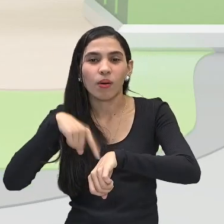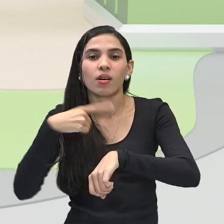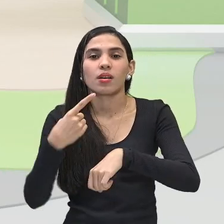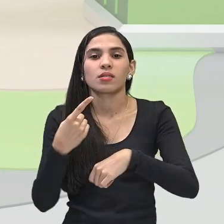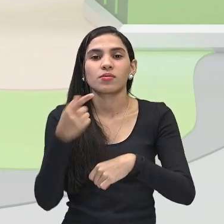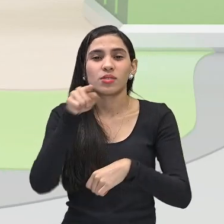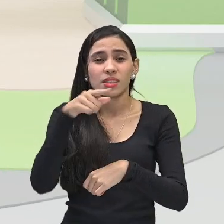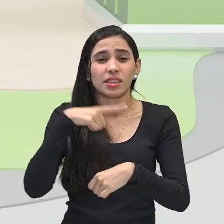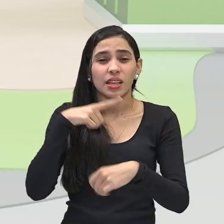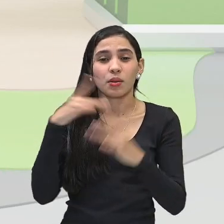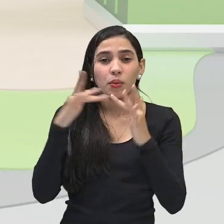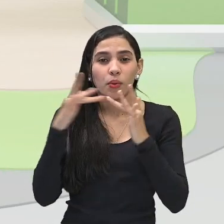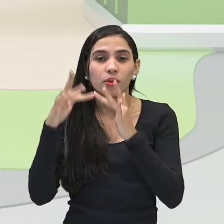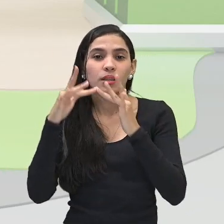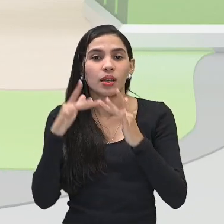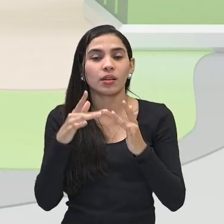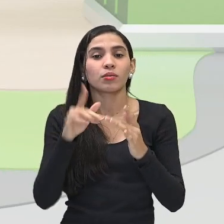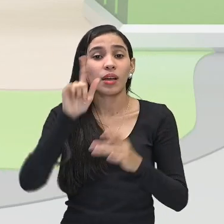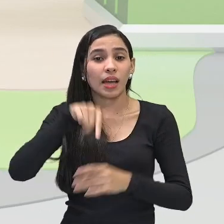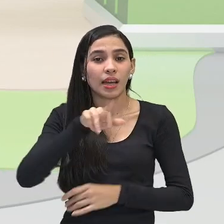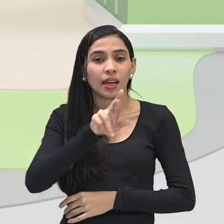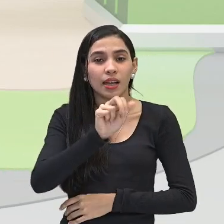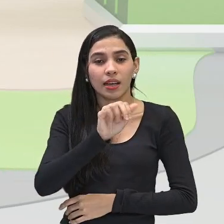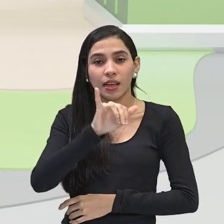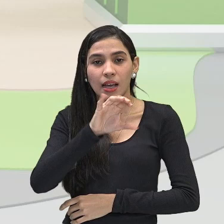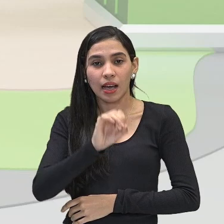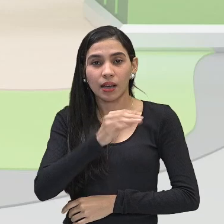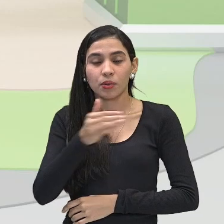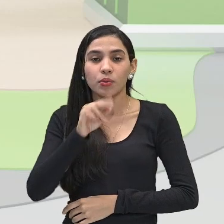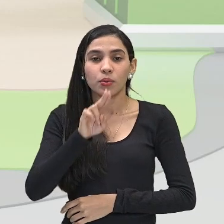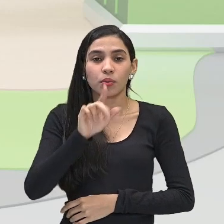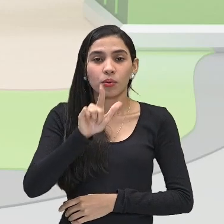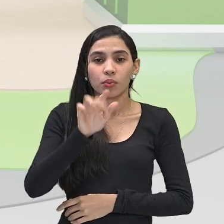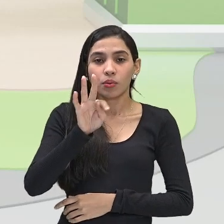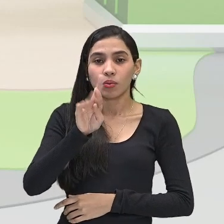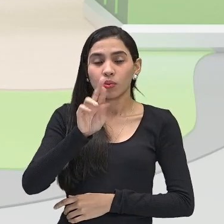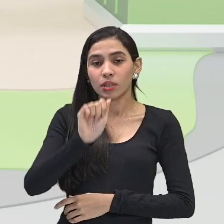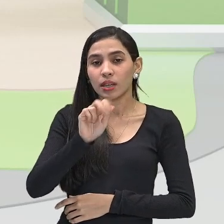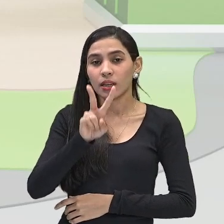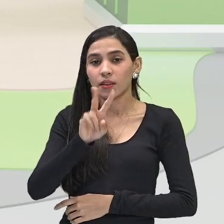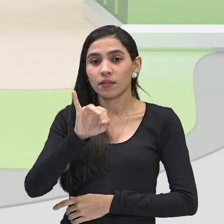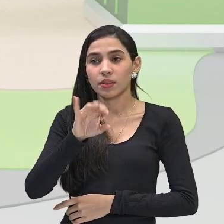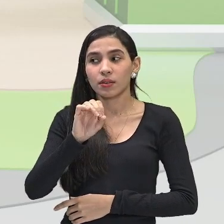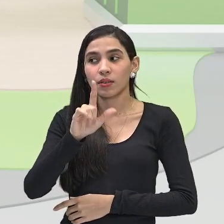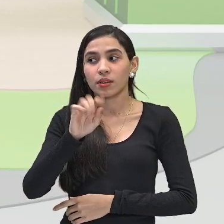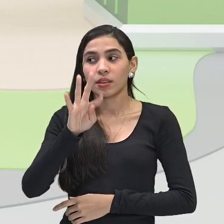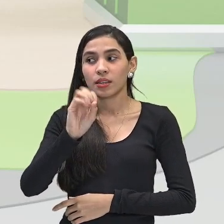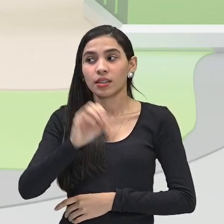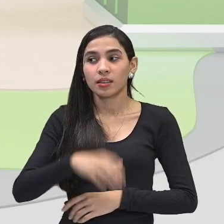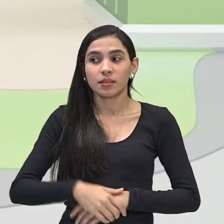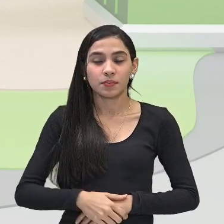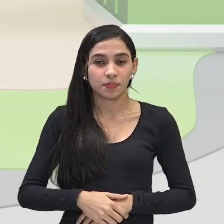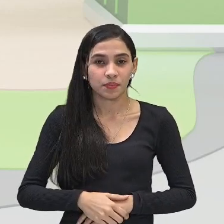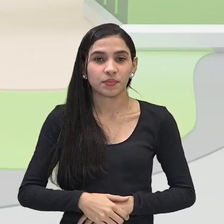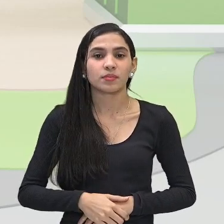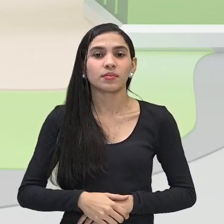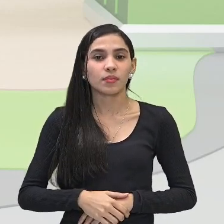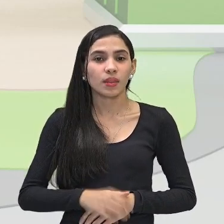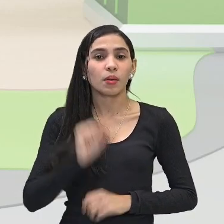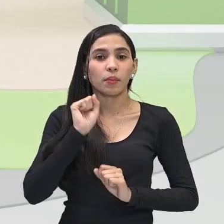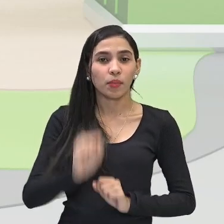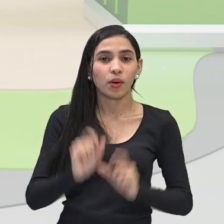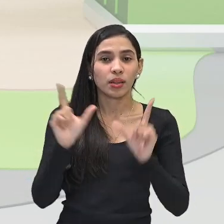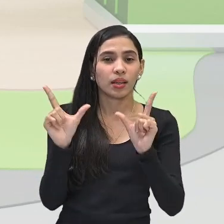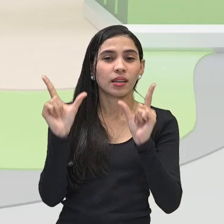a presença de raios ultravioletas neles, eles, sim, podem diminuir